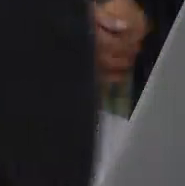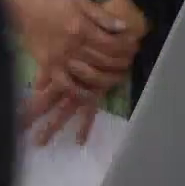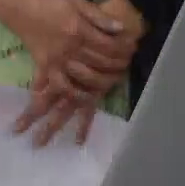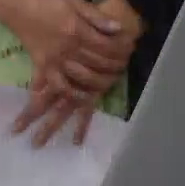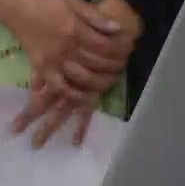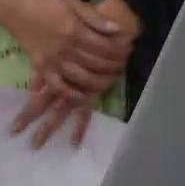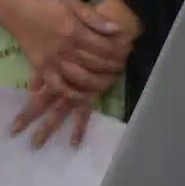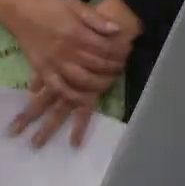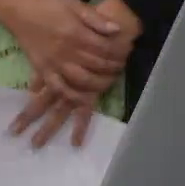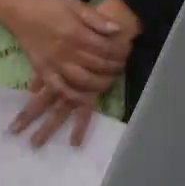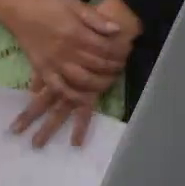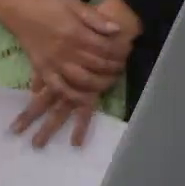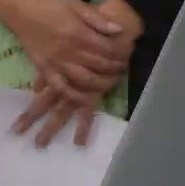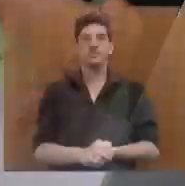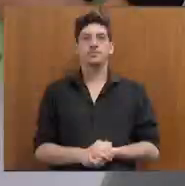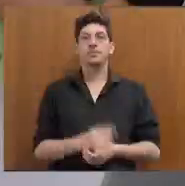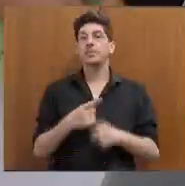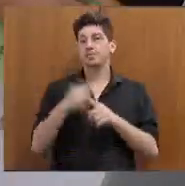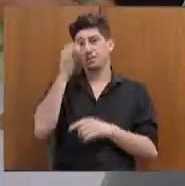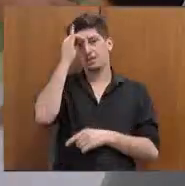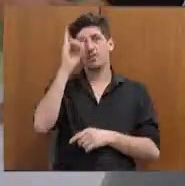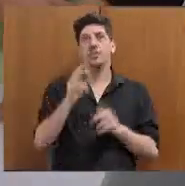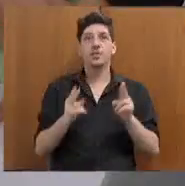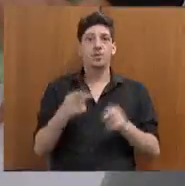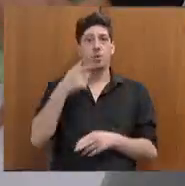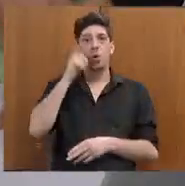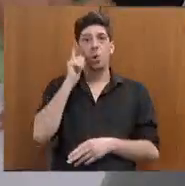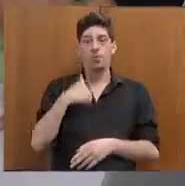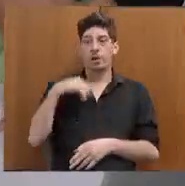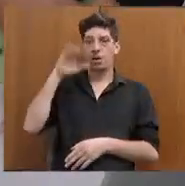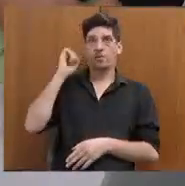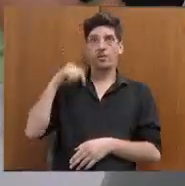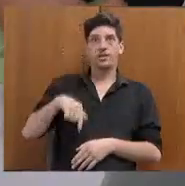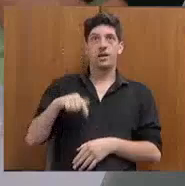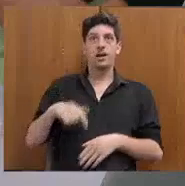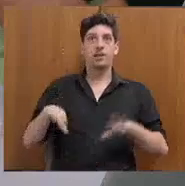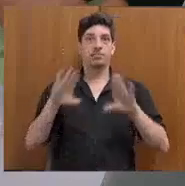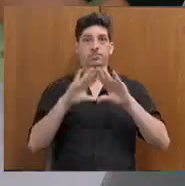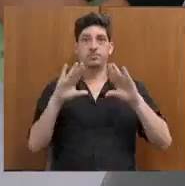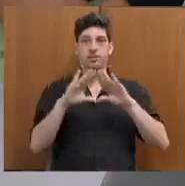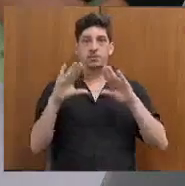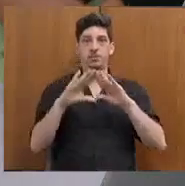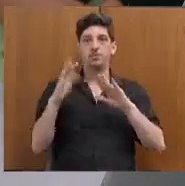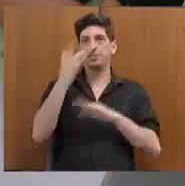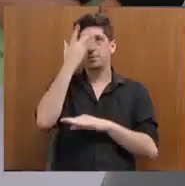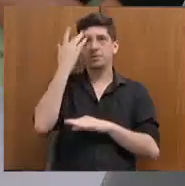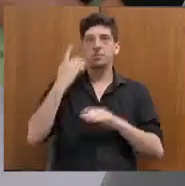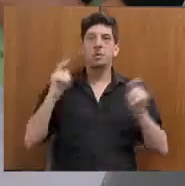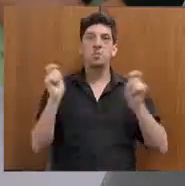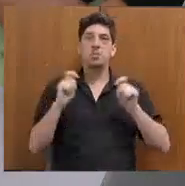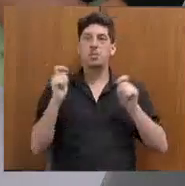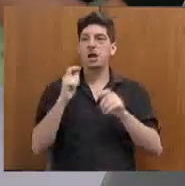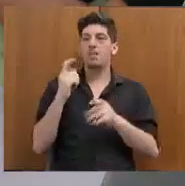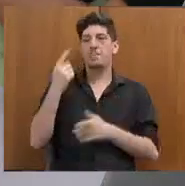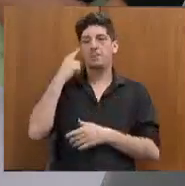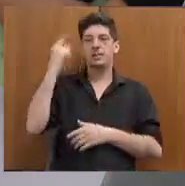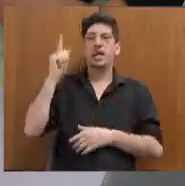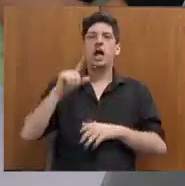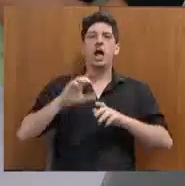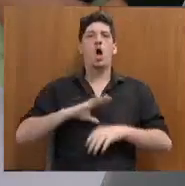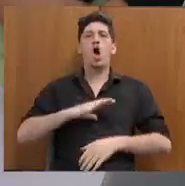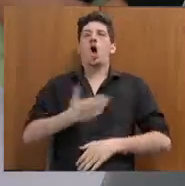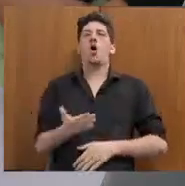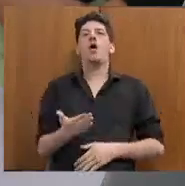escute, como eu escutei ontem, em audiência nesse auditório, que alguém possa achar ser um ato de coragem